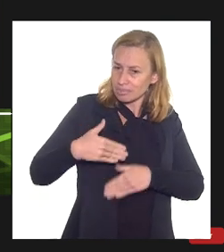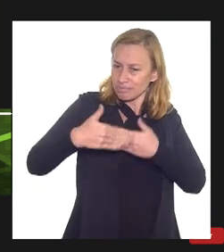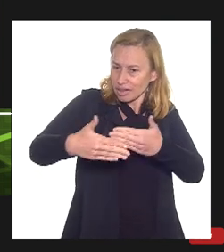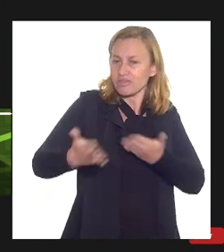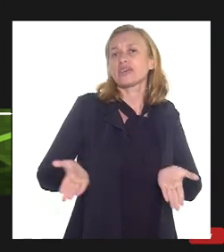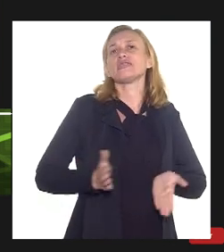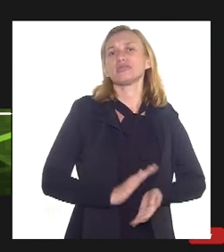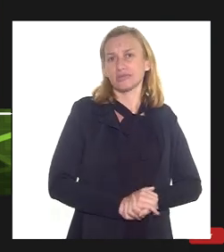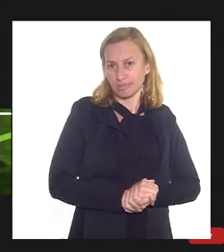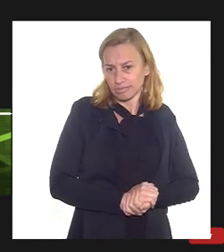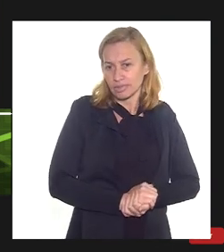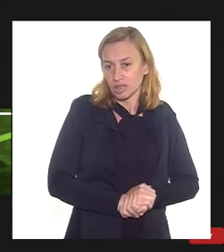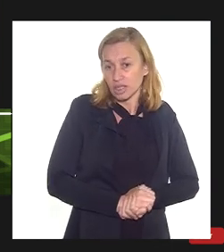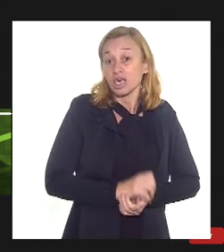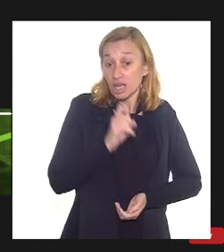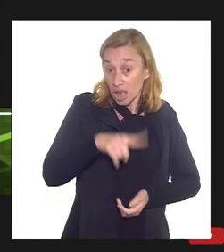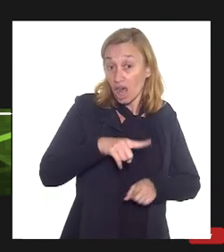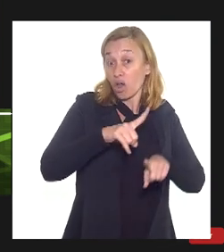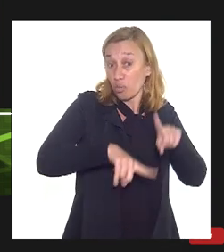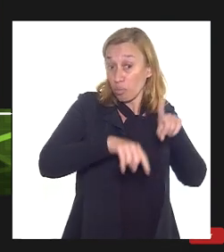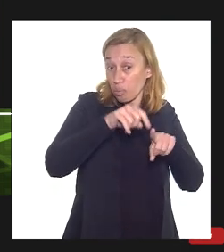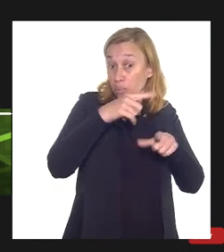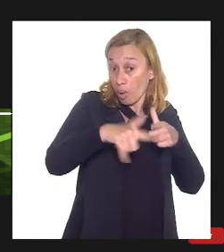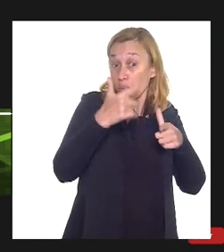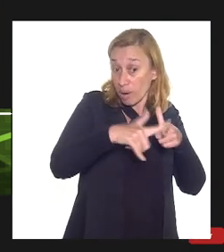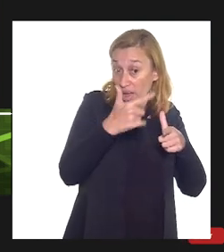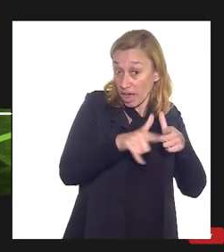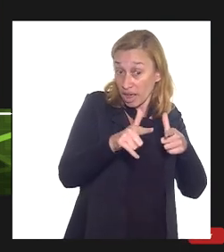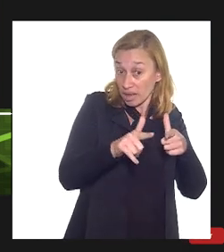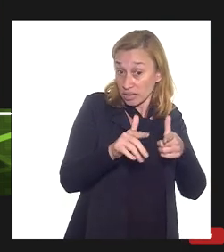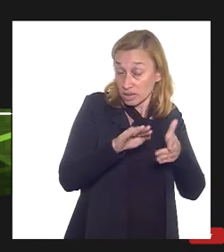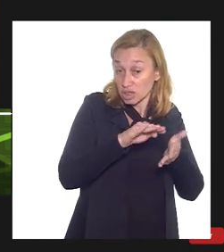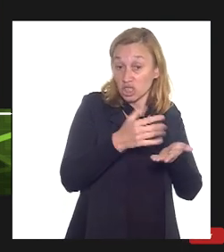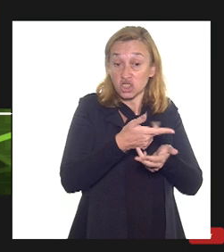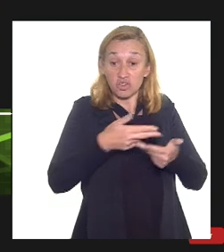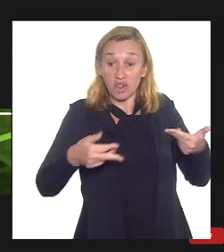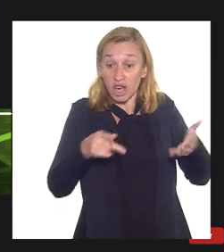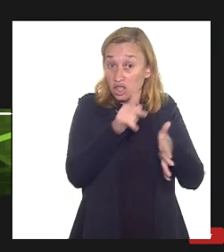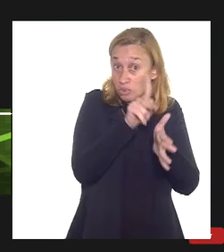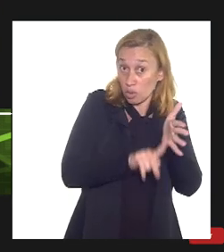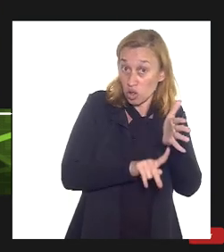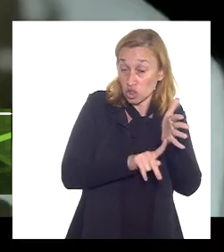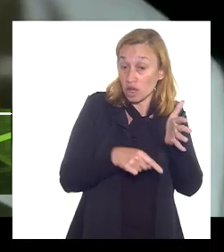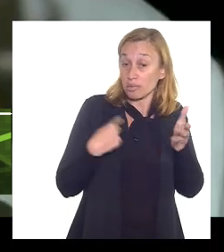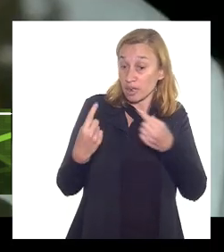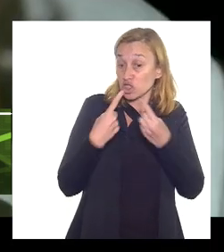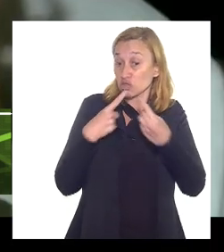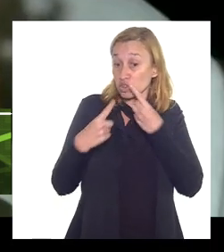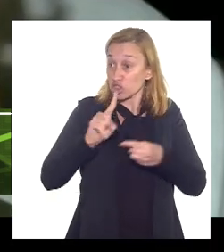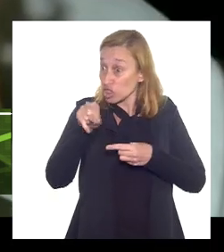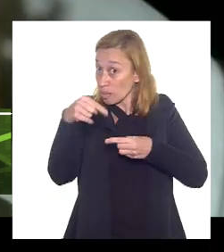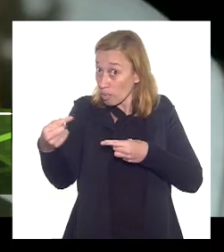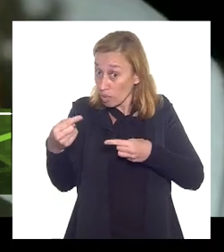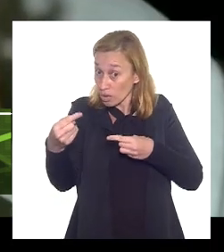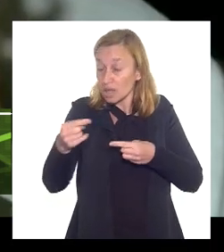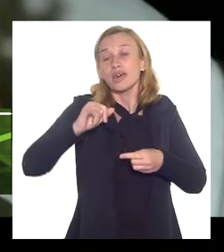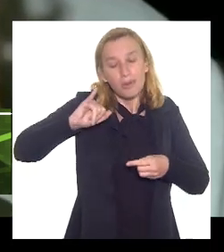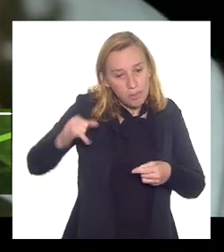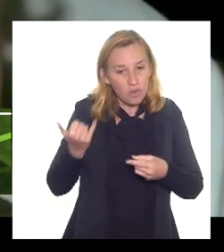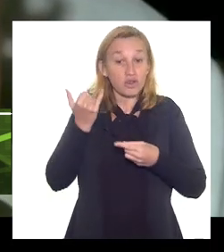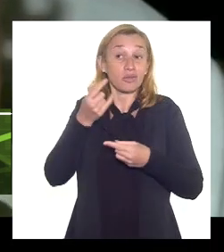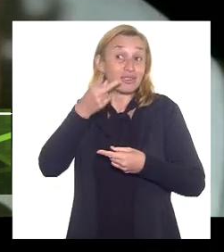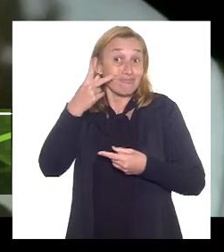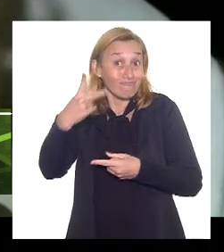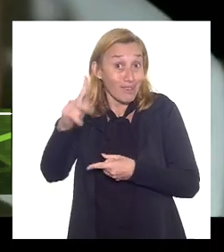hélio que é um problema que existe um velhos projetos para a gente discutir posteriormente de aproveitamento